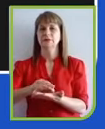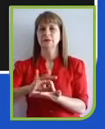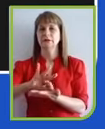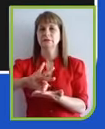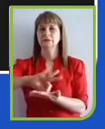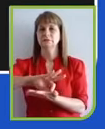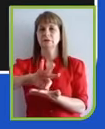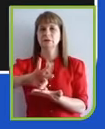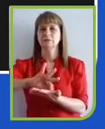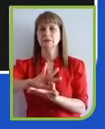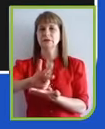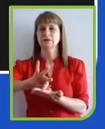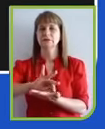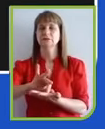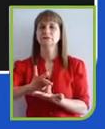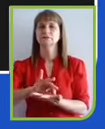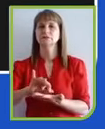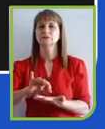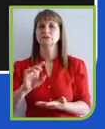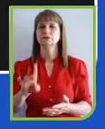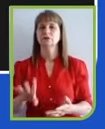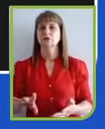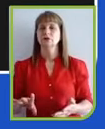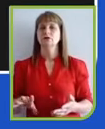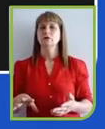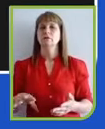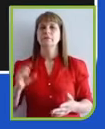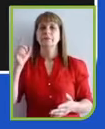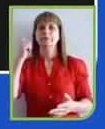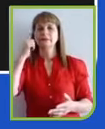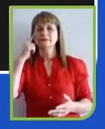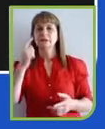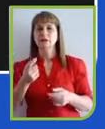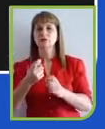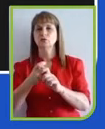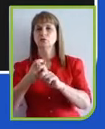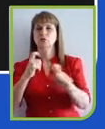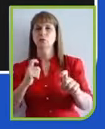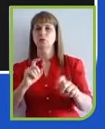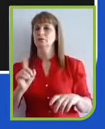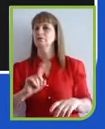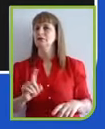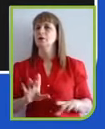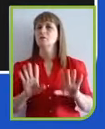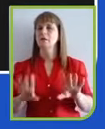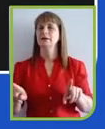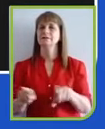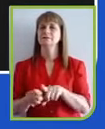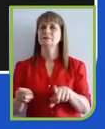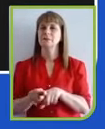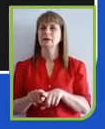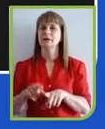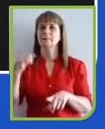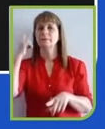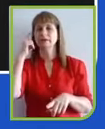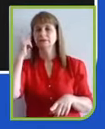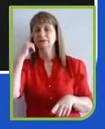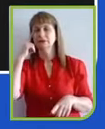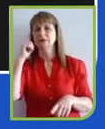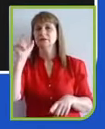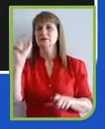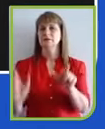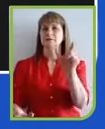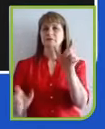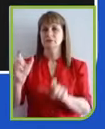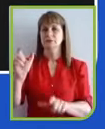em emissões de gases de efeito estufa. Bom, essa foi a minha viagem